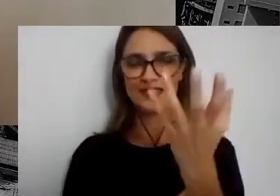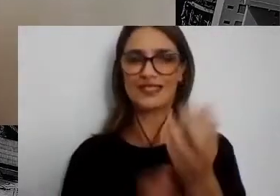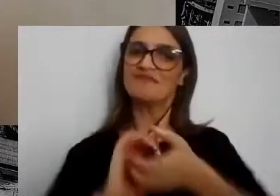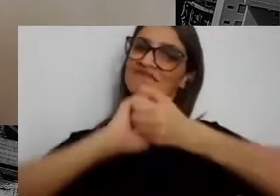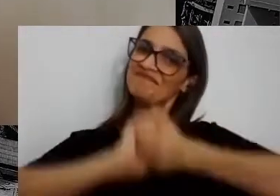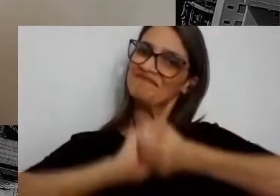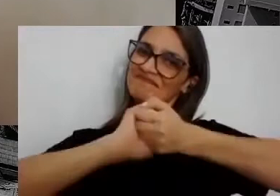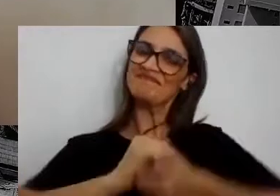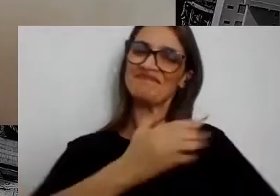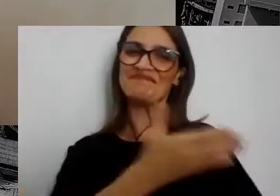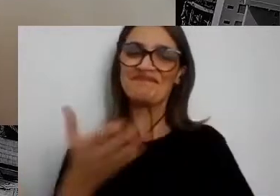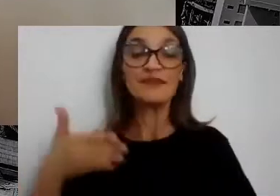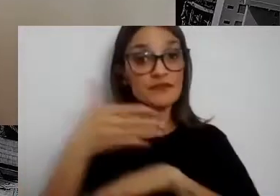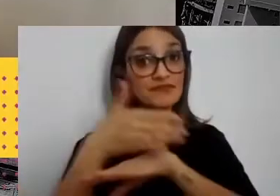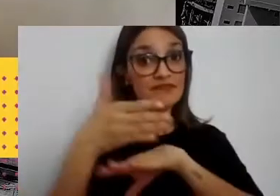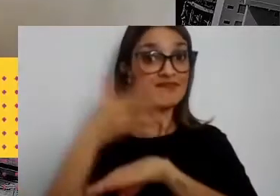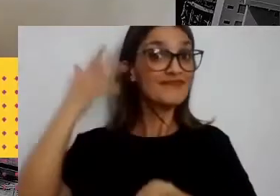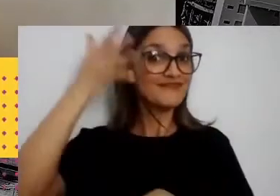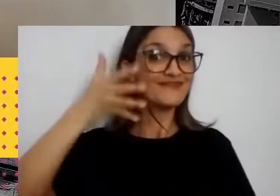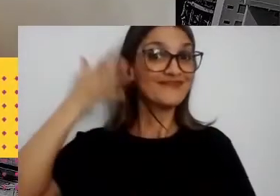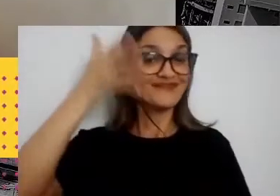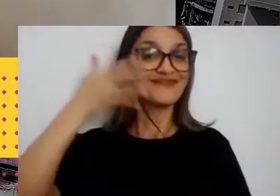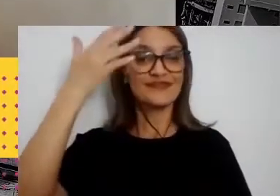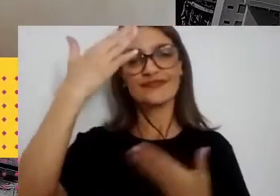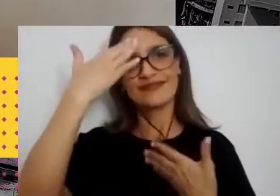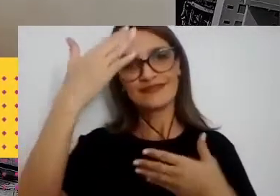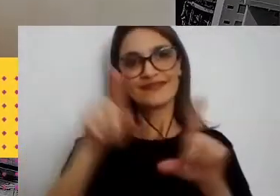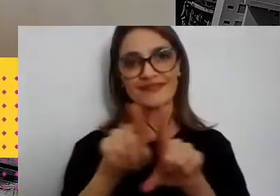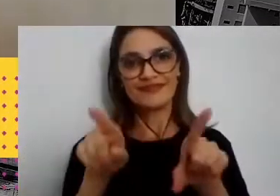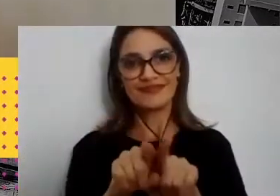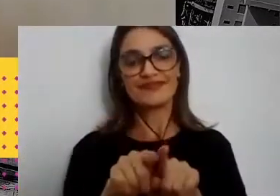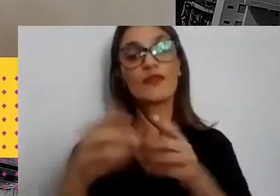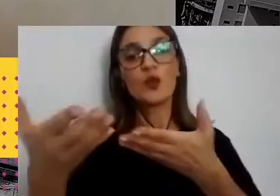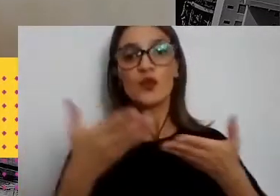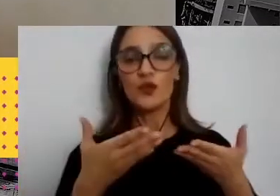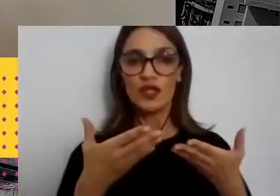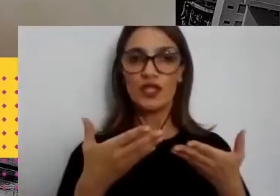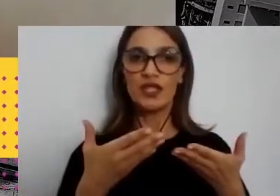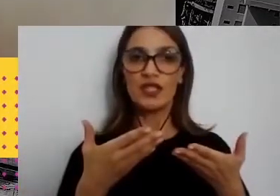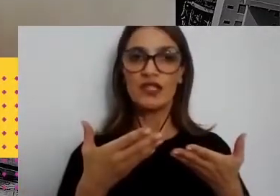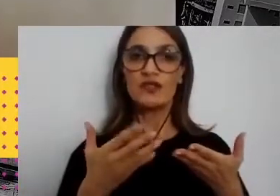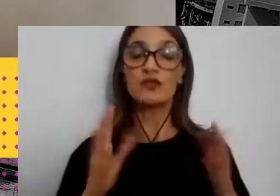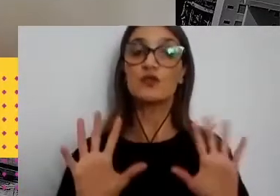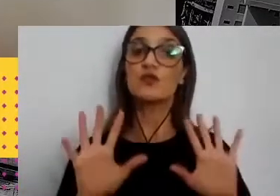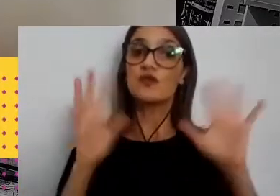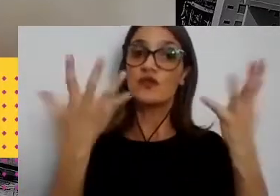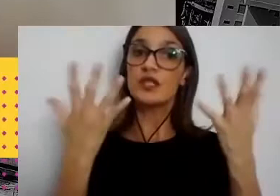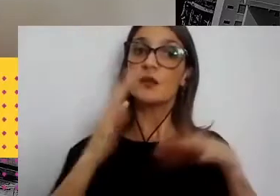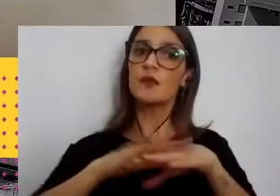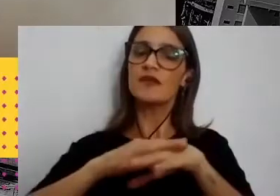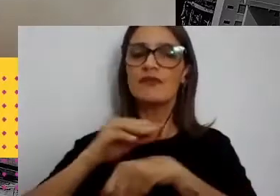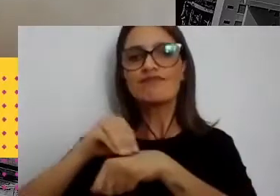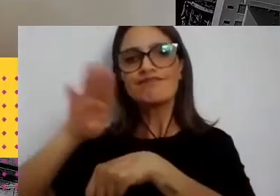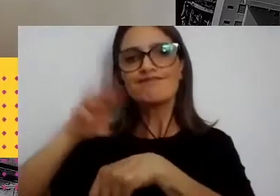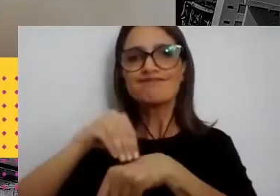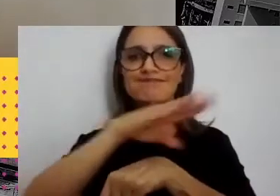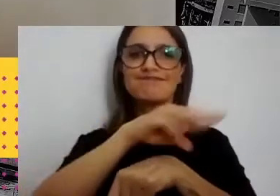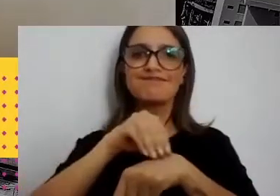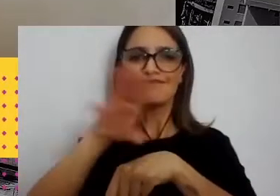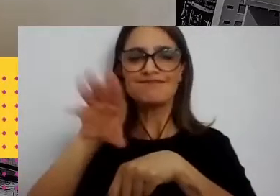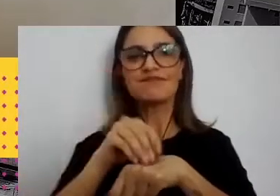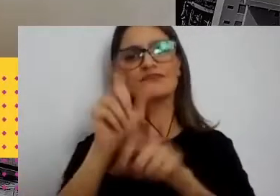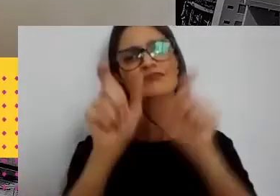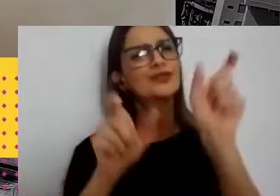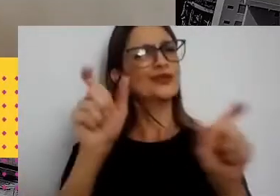participantes desse painel e agradeço também o convite da organização do evento para realizar a moderação com pessoas tão